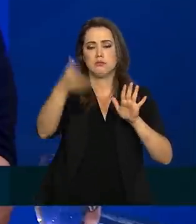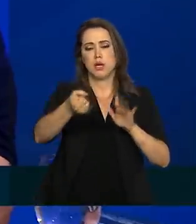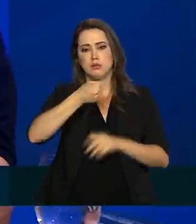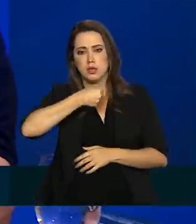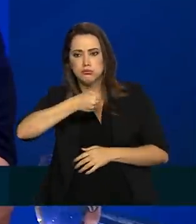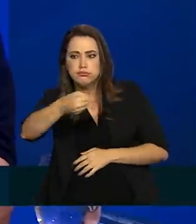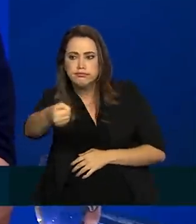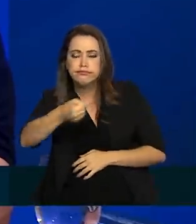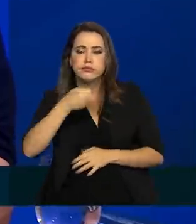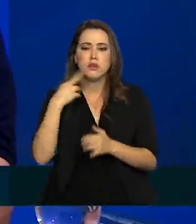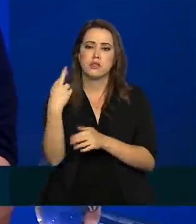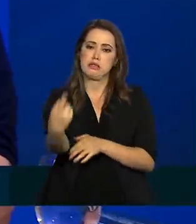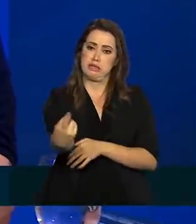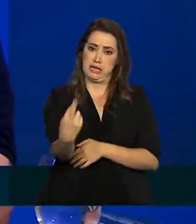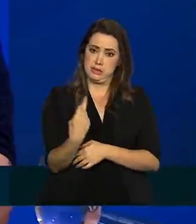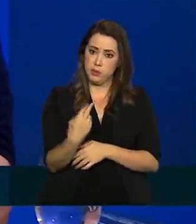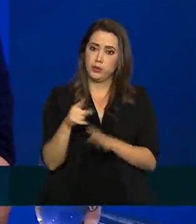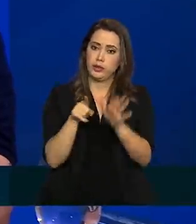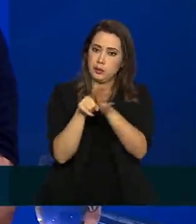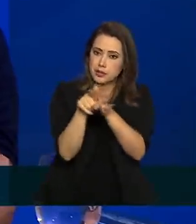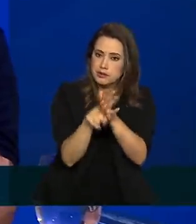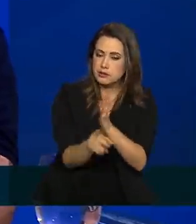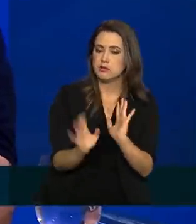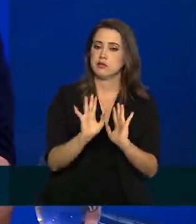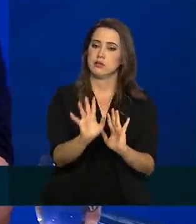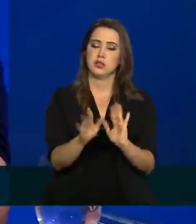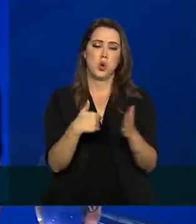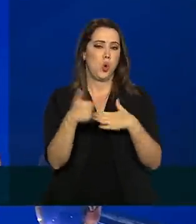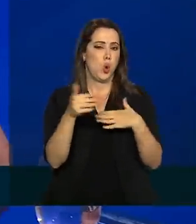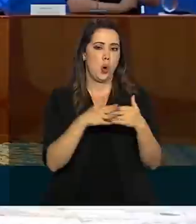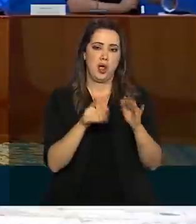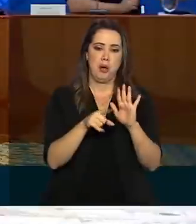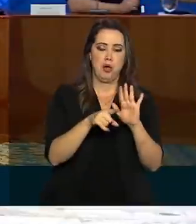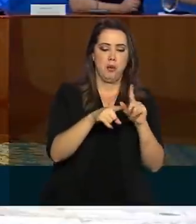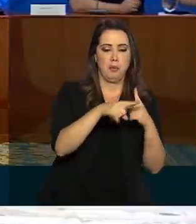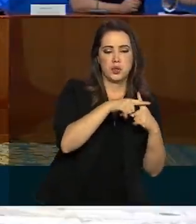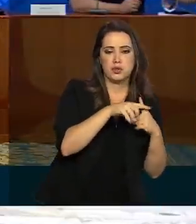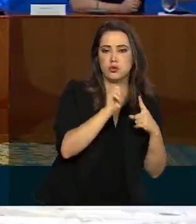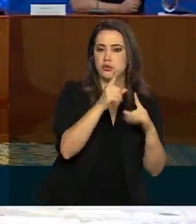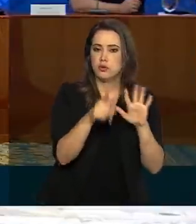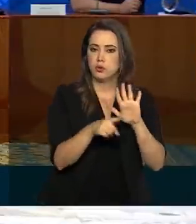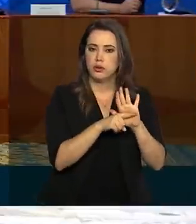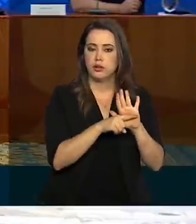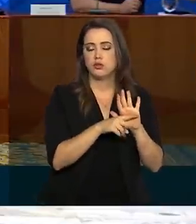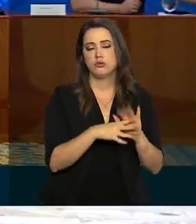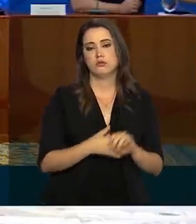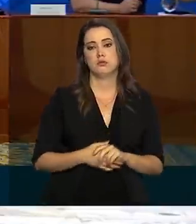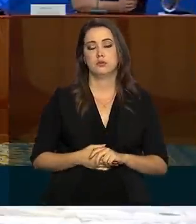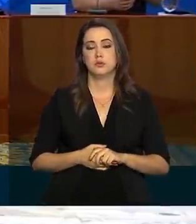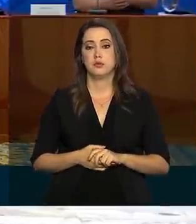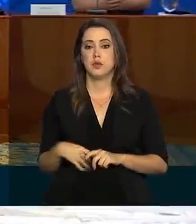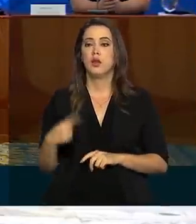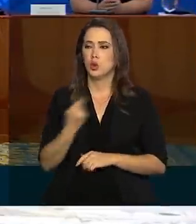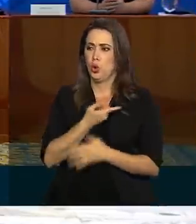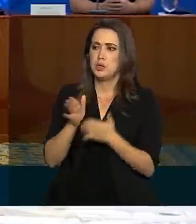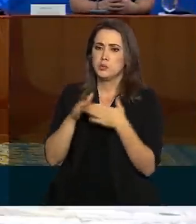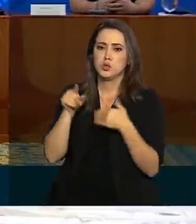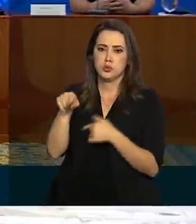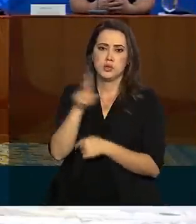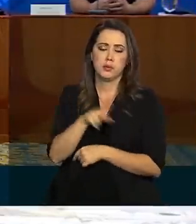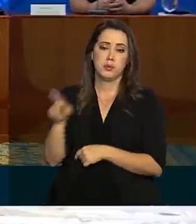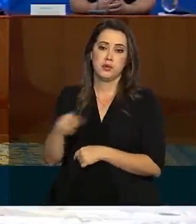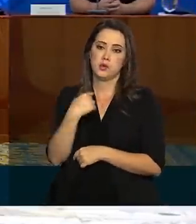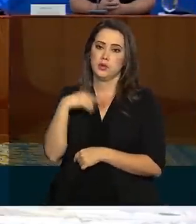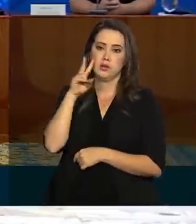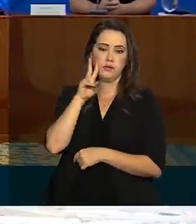entrevistadas, todas elas, independente de serem positivas ou negativas. Inclusive, nós pedimos ao professor que levasse em consideração